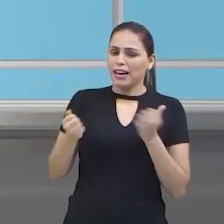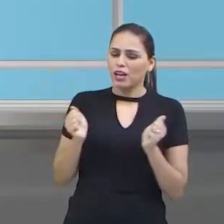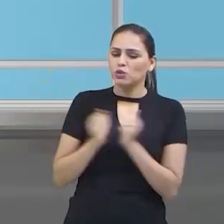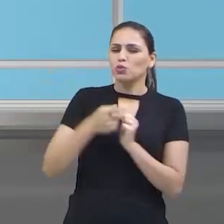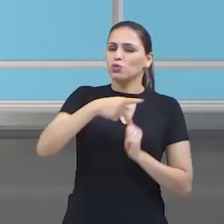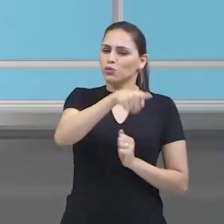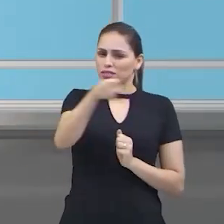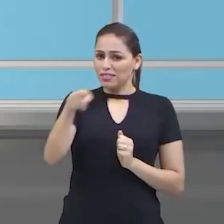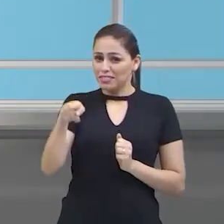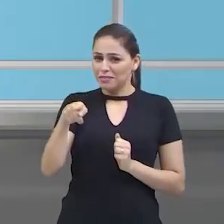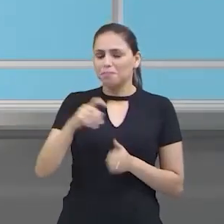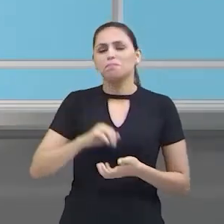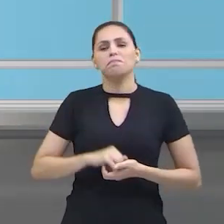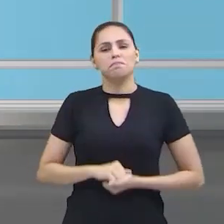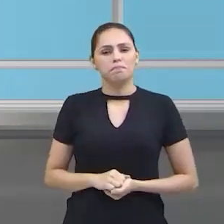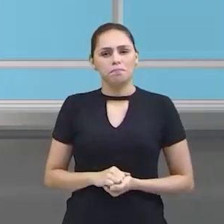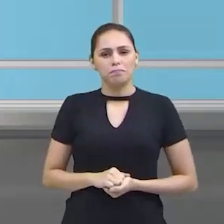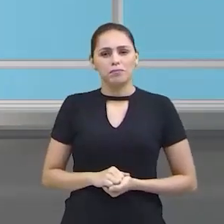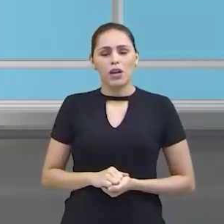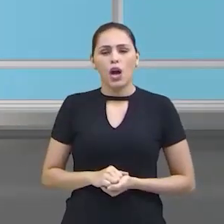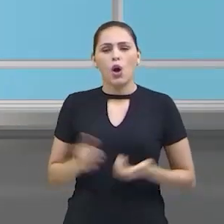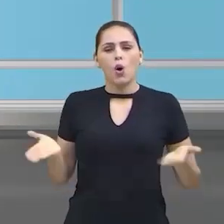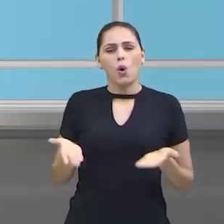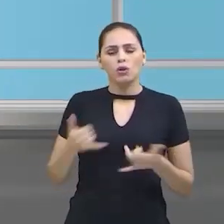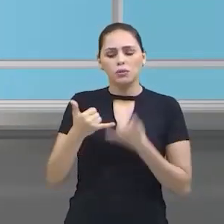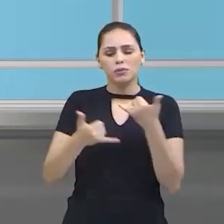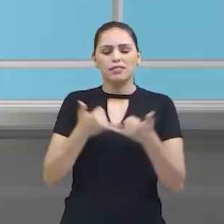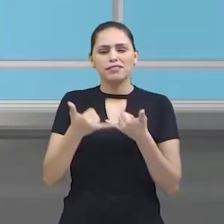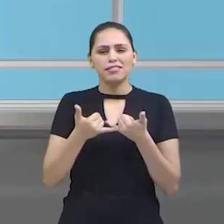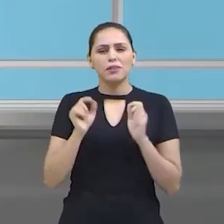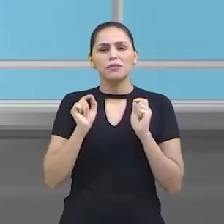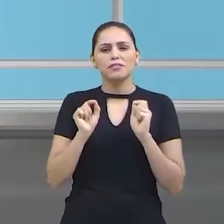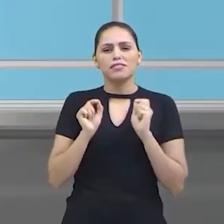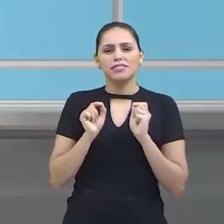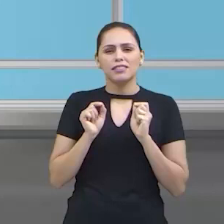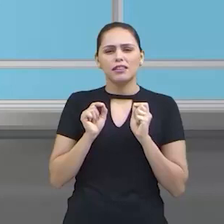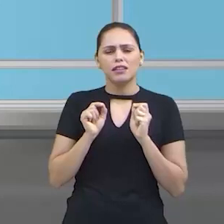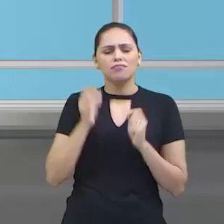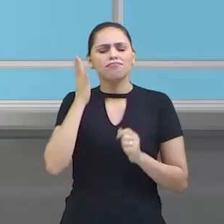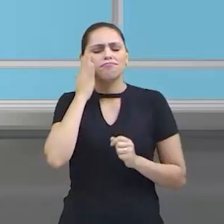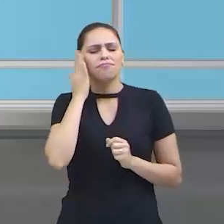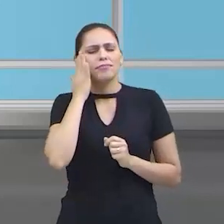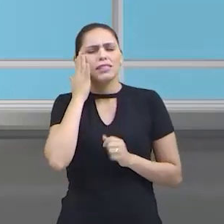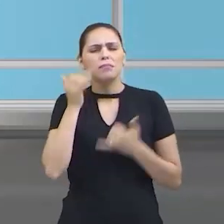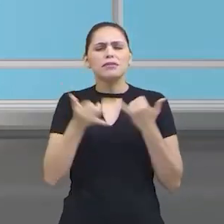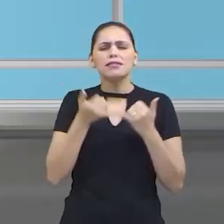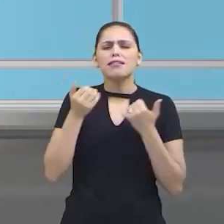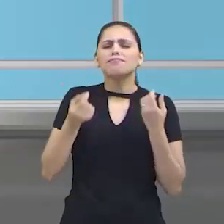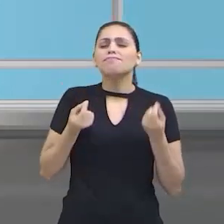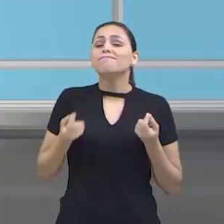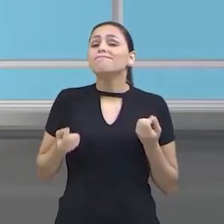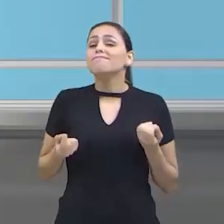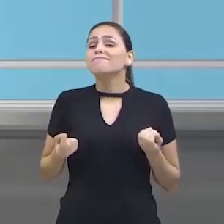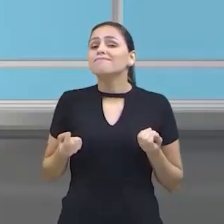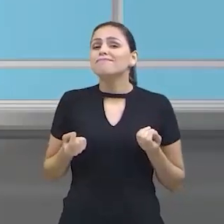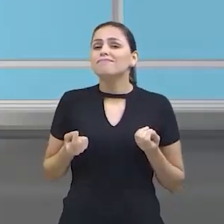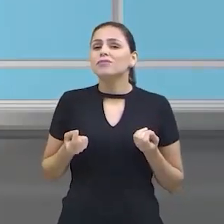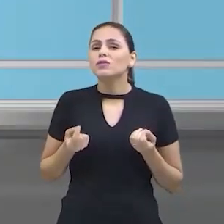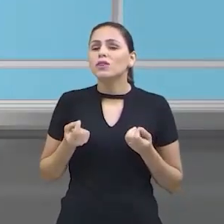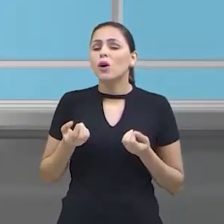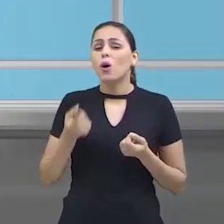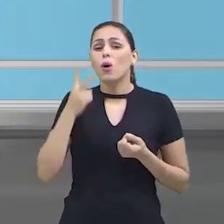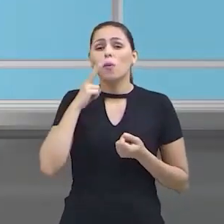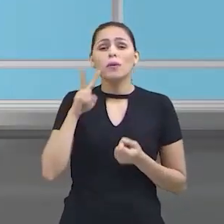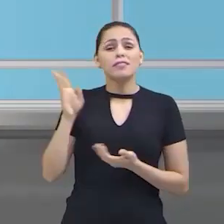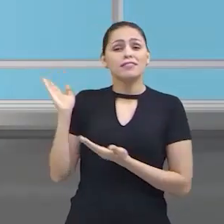Vamos brincar? Na brincadeira de hoje, será que vocês sabem no que a gente vai brincar hoje? Tem uma imagem aqui